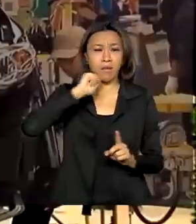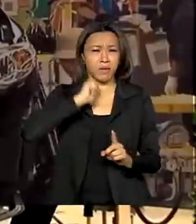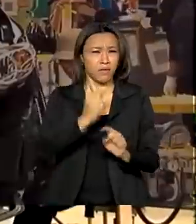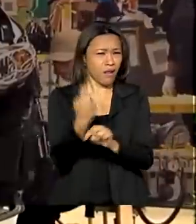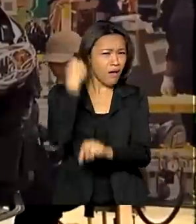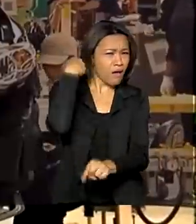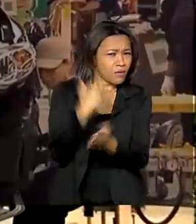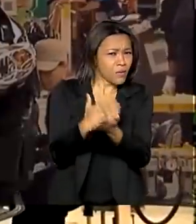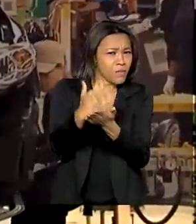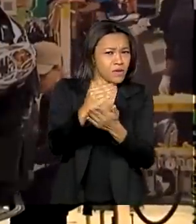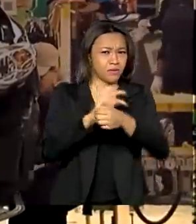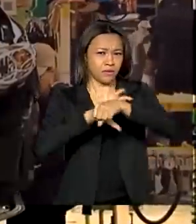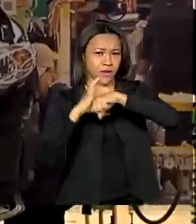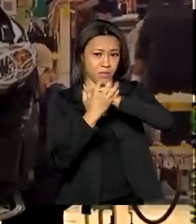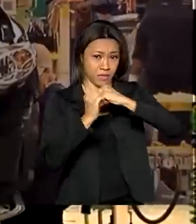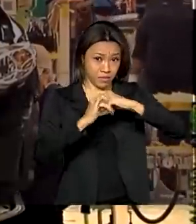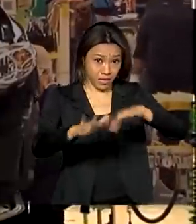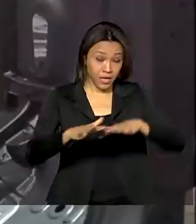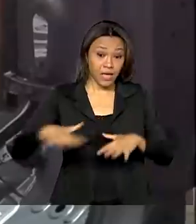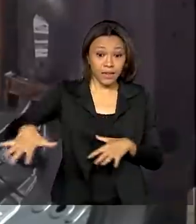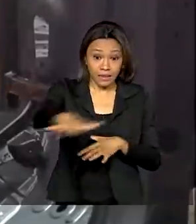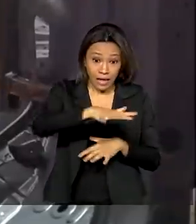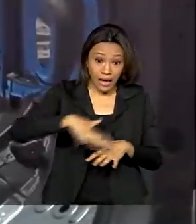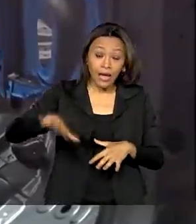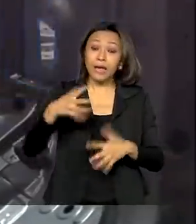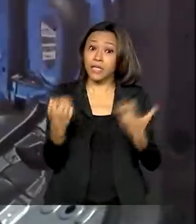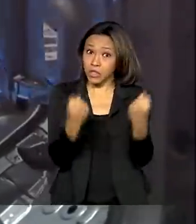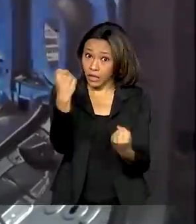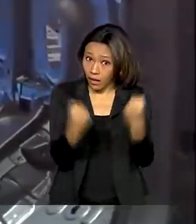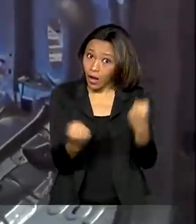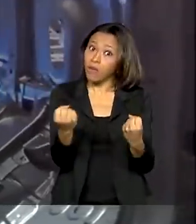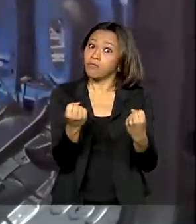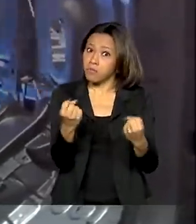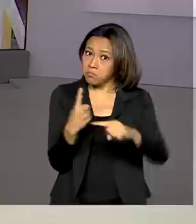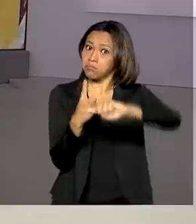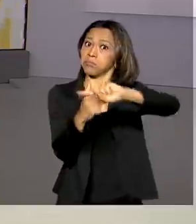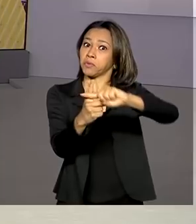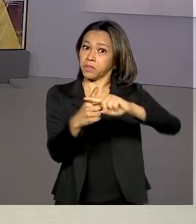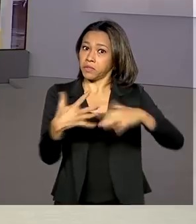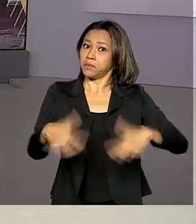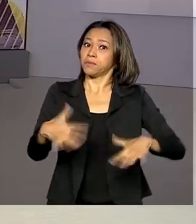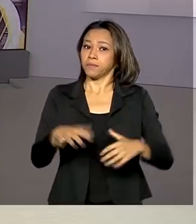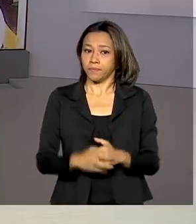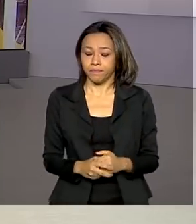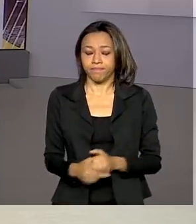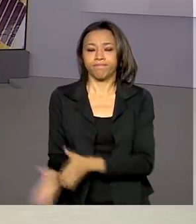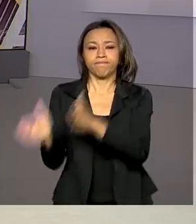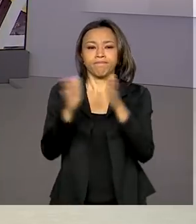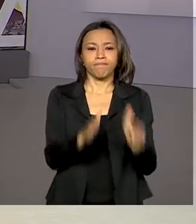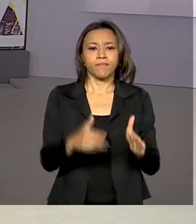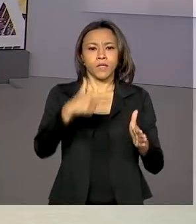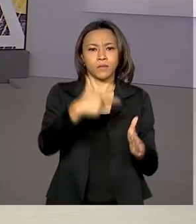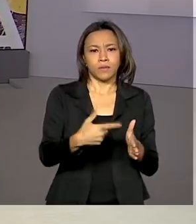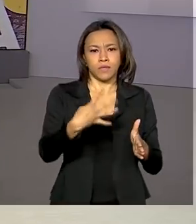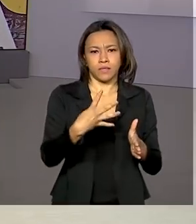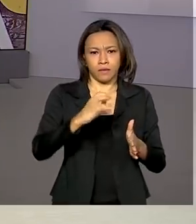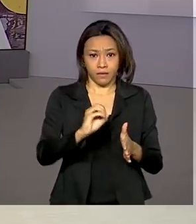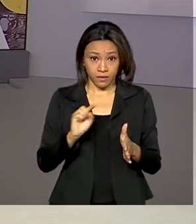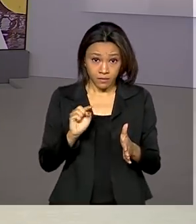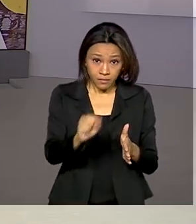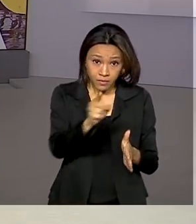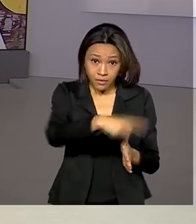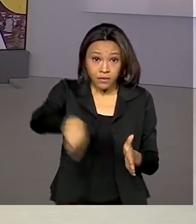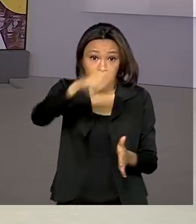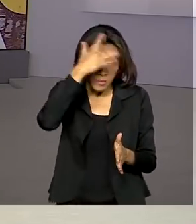A produção de veículos teve a influência positiva mais relevante. 240 mil produtores rurais